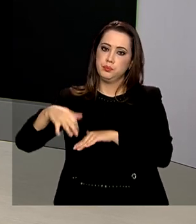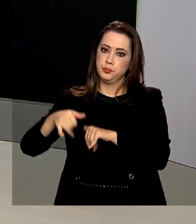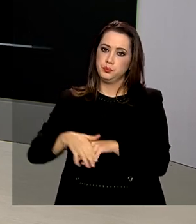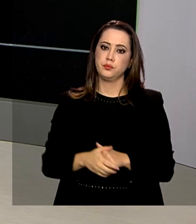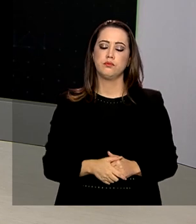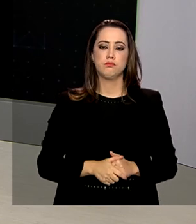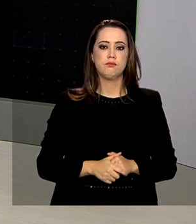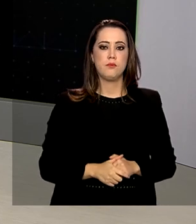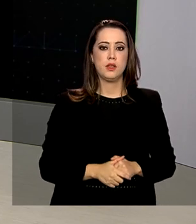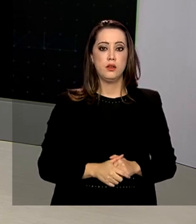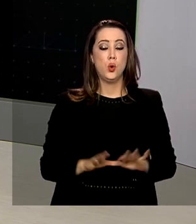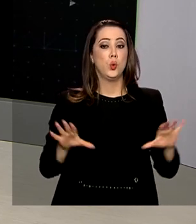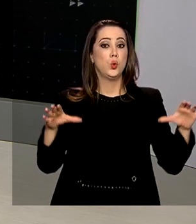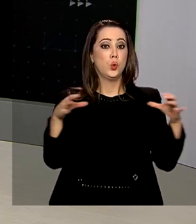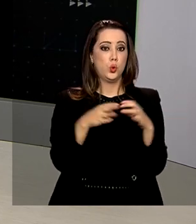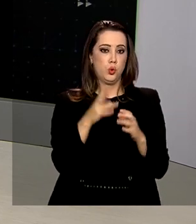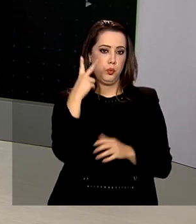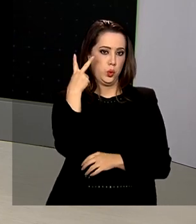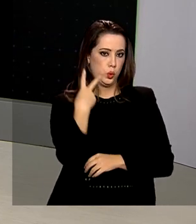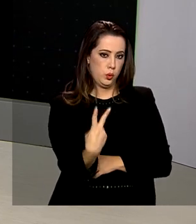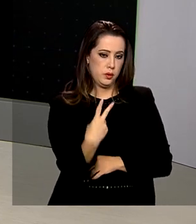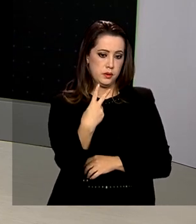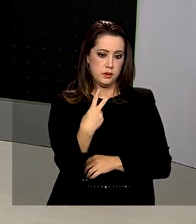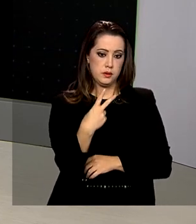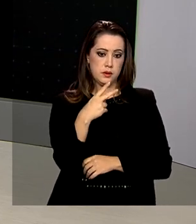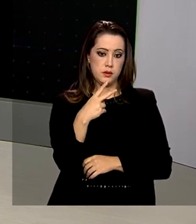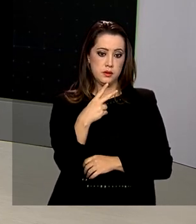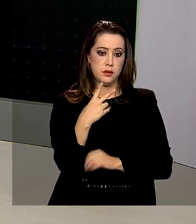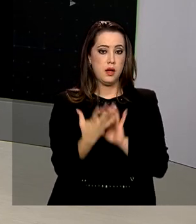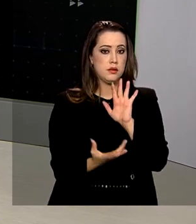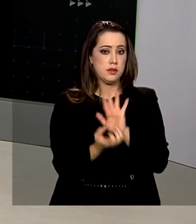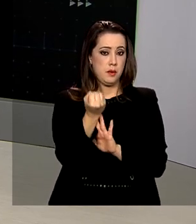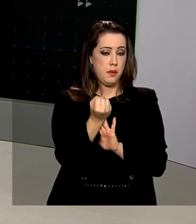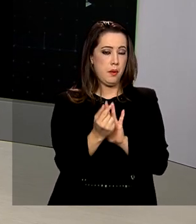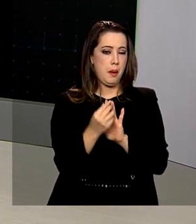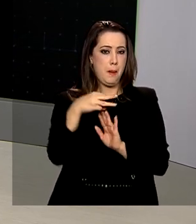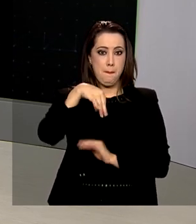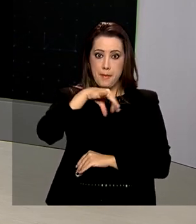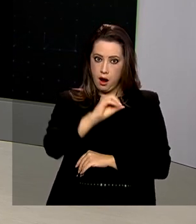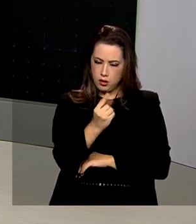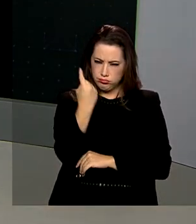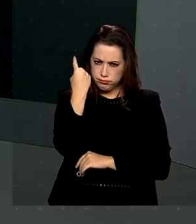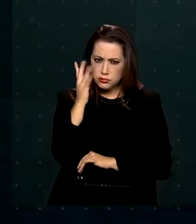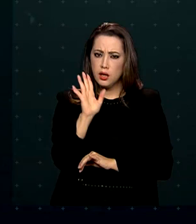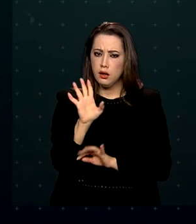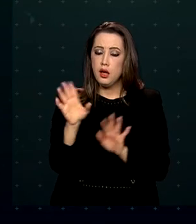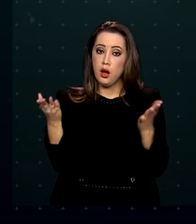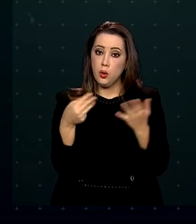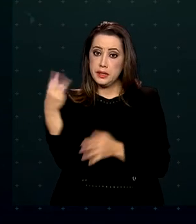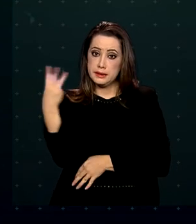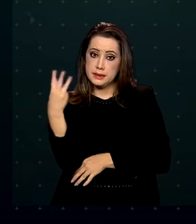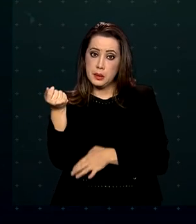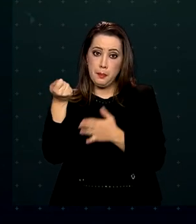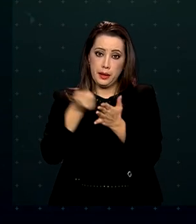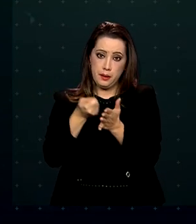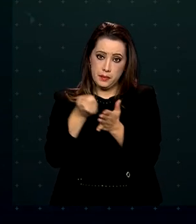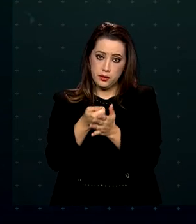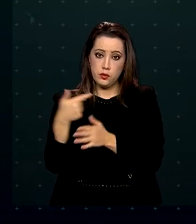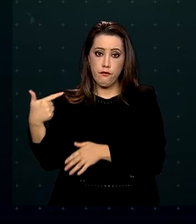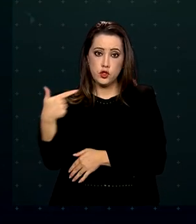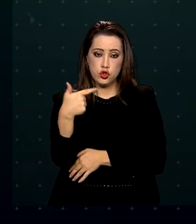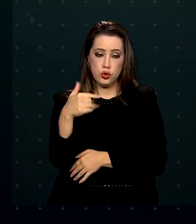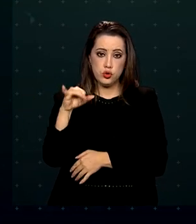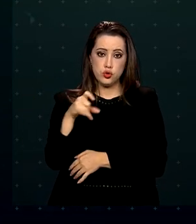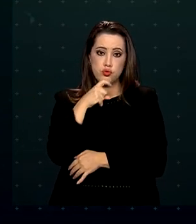Já as pessoas do lote 2 receberam a primeira parcela em maio e terão a terceira parcela depositada entre